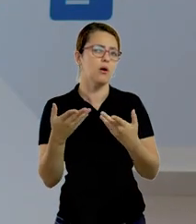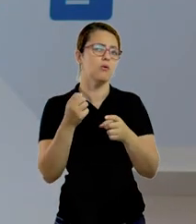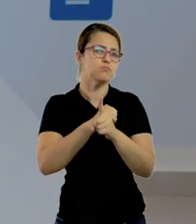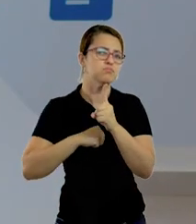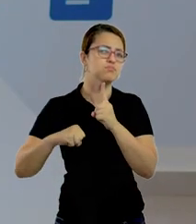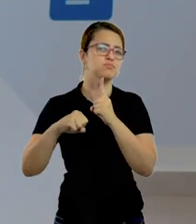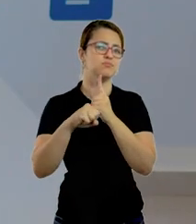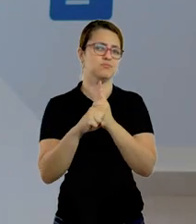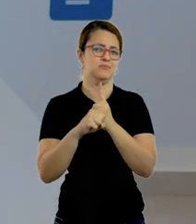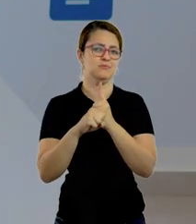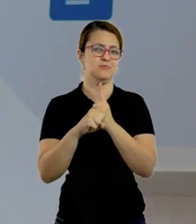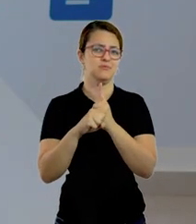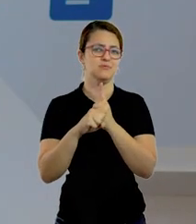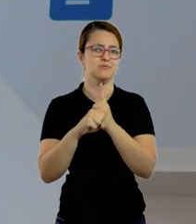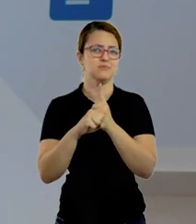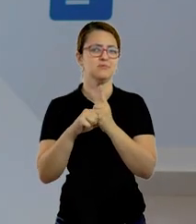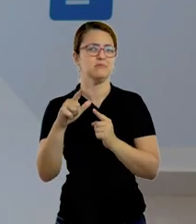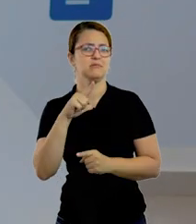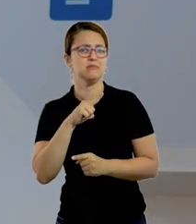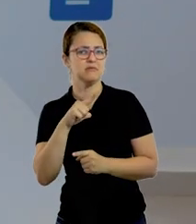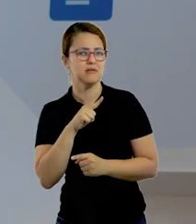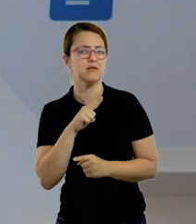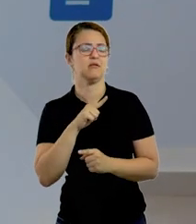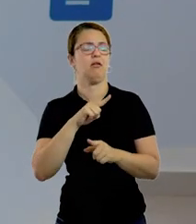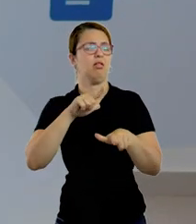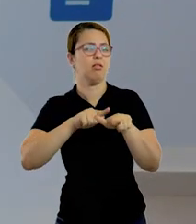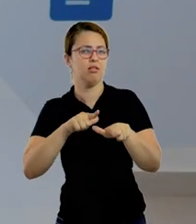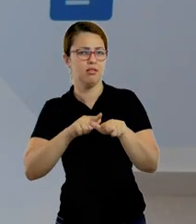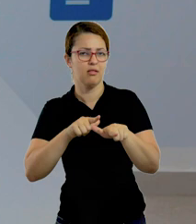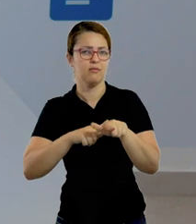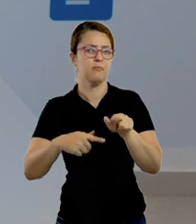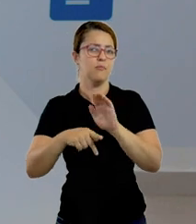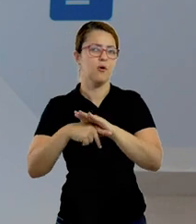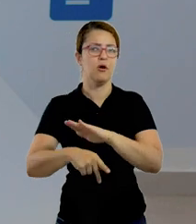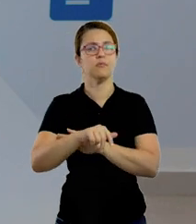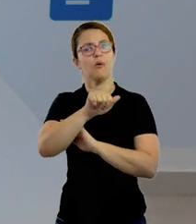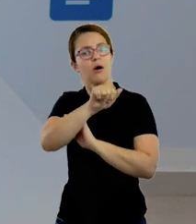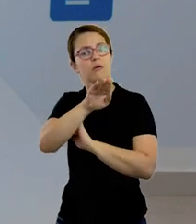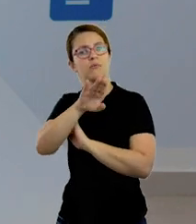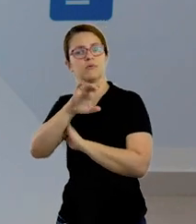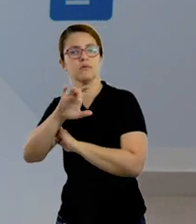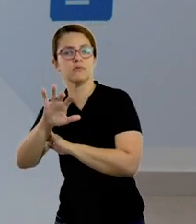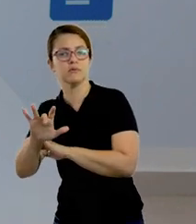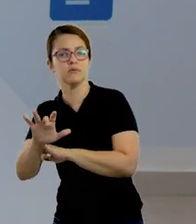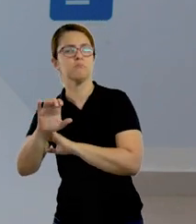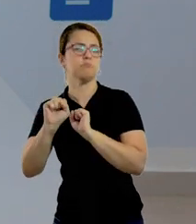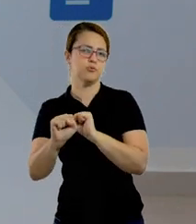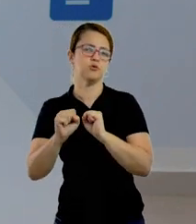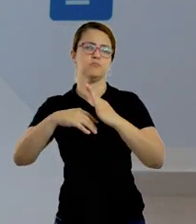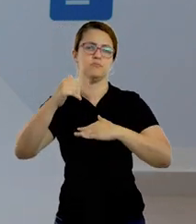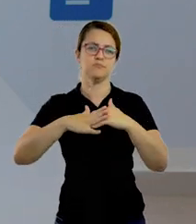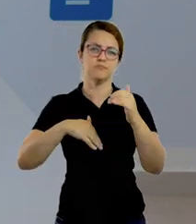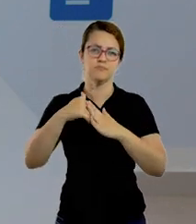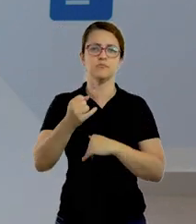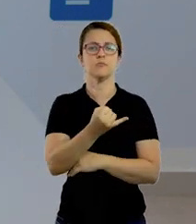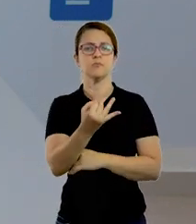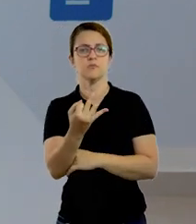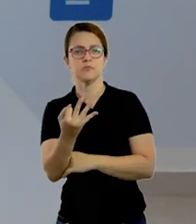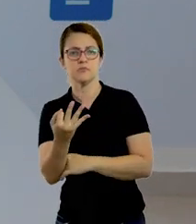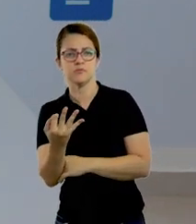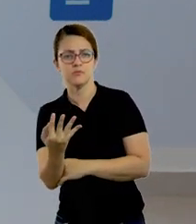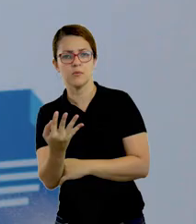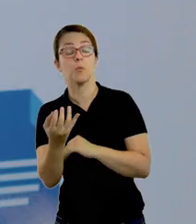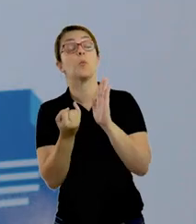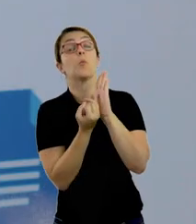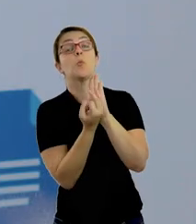função social que temos na nossa escrita, né? O uso das letras do alfabeto. Então, você também pode fazer esse exercício